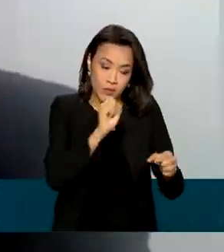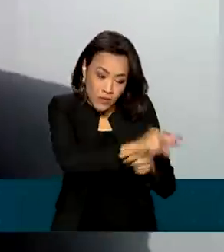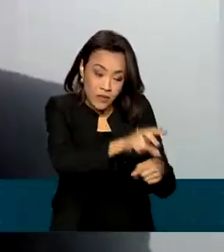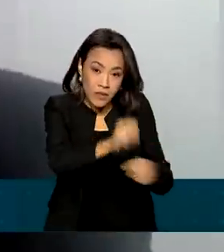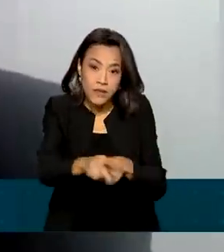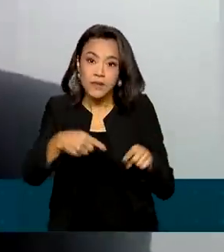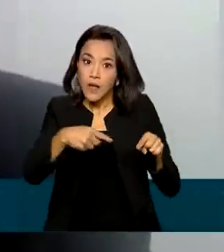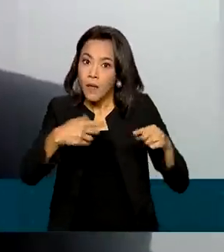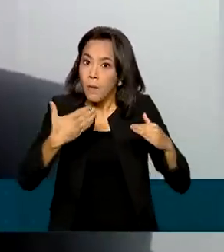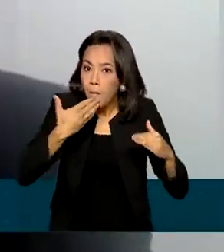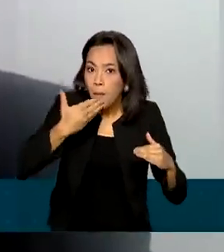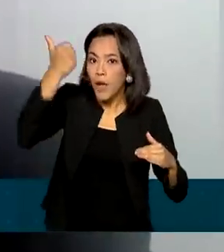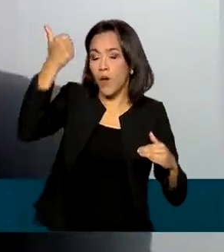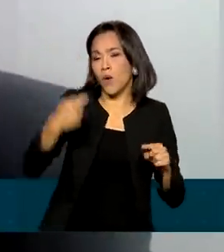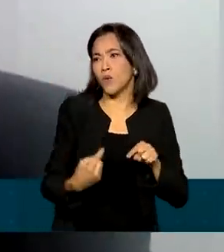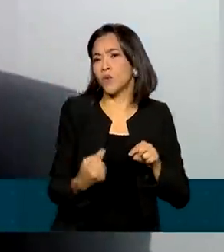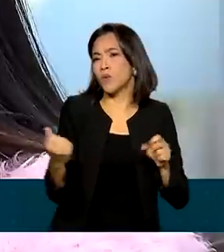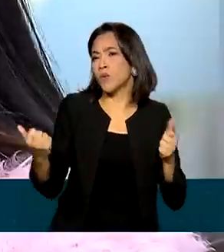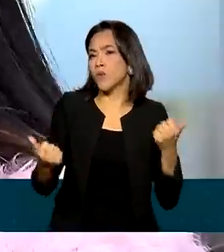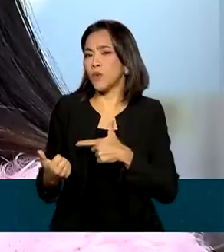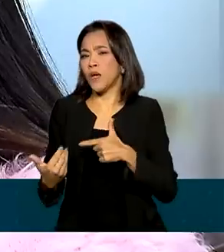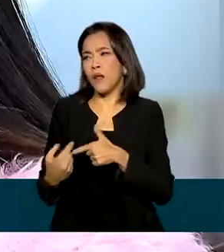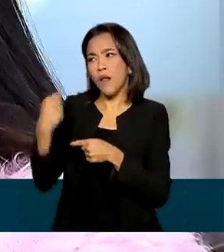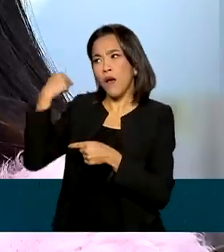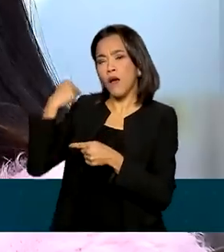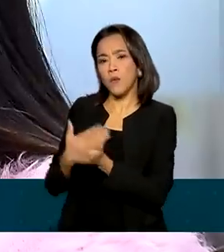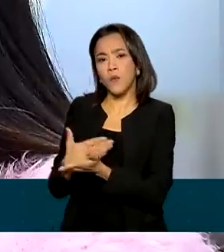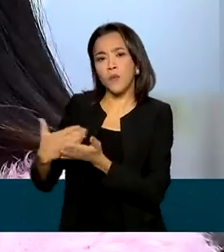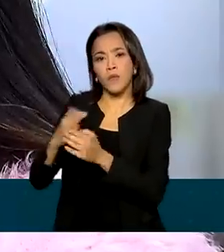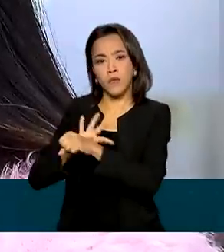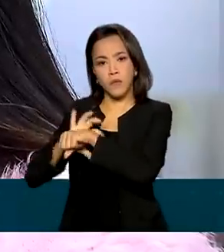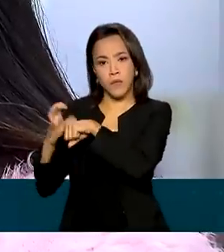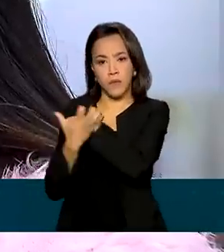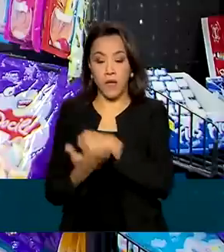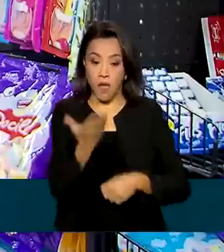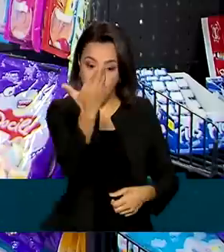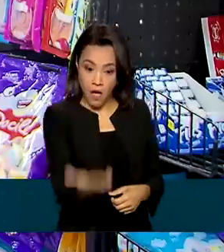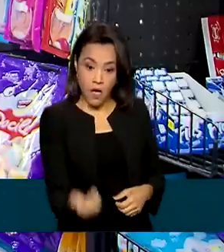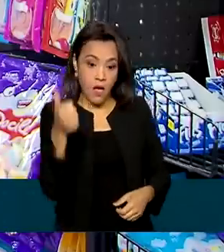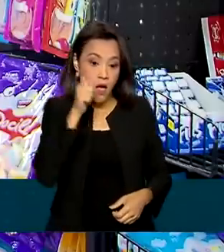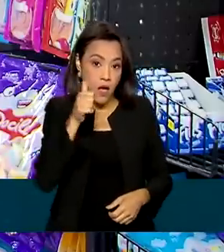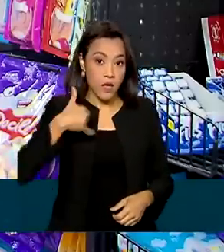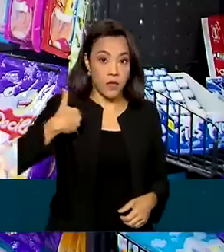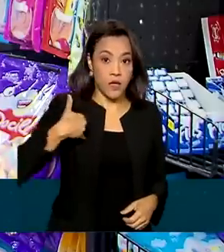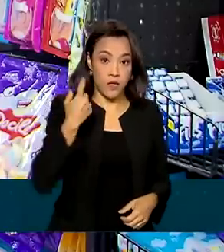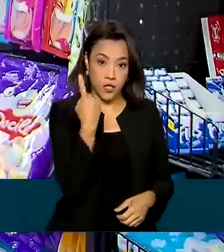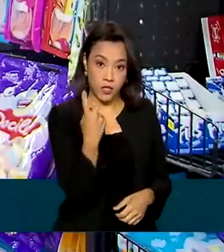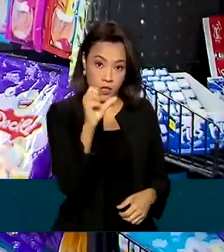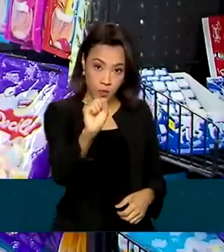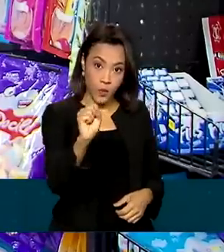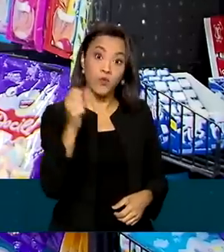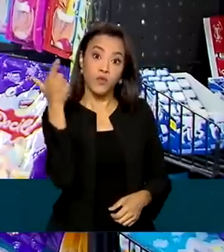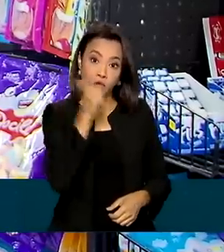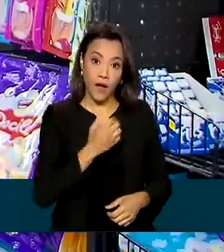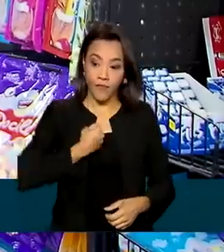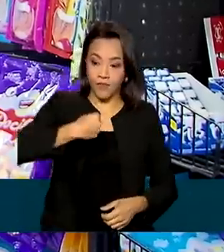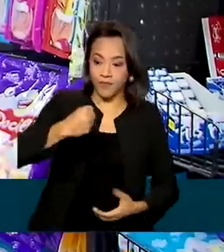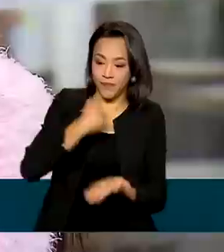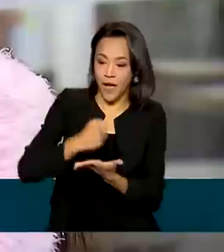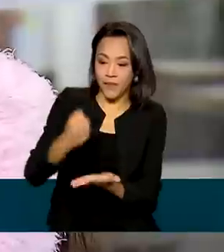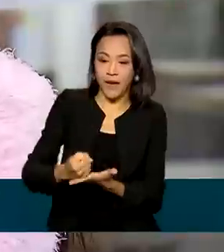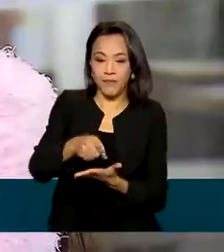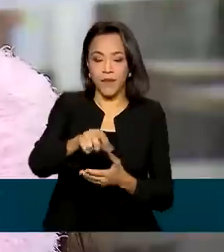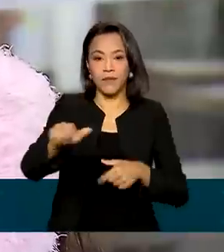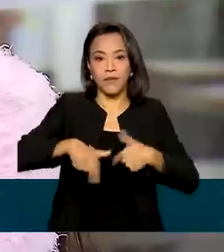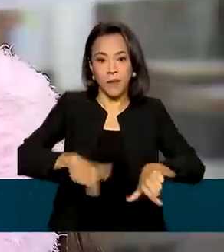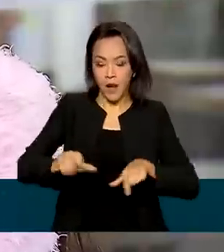no início da pandemia. A Evely, que tem 18 anos, foi contratada há dois meses como operadora de caixa.